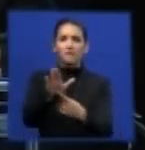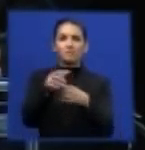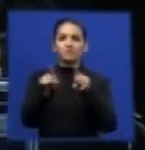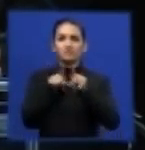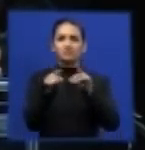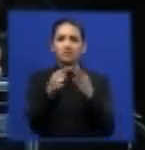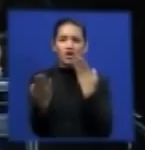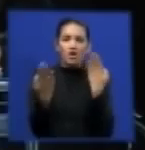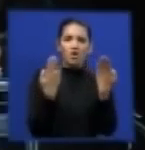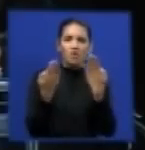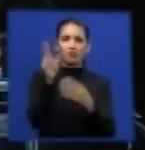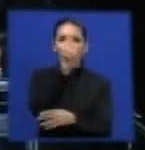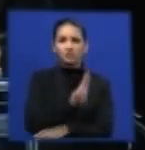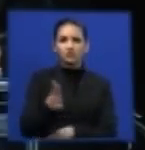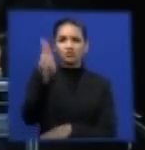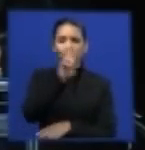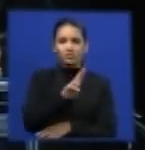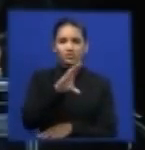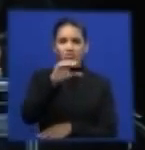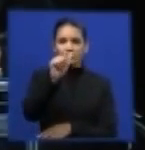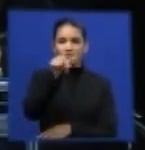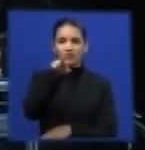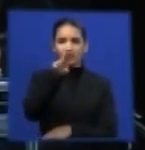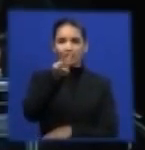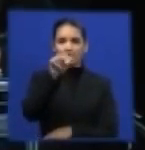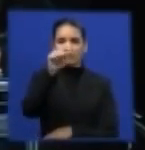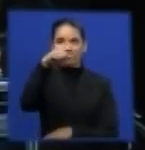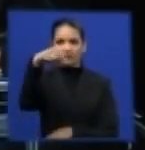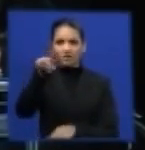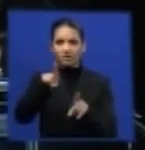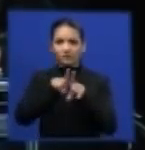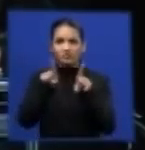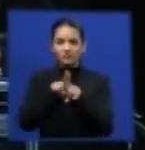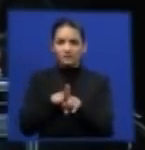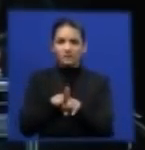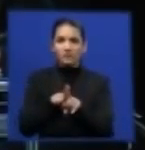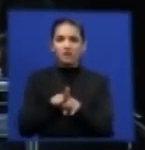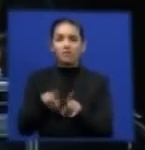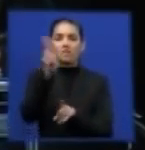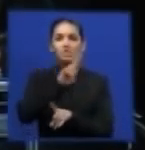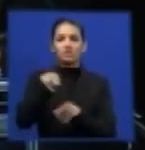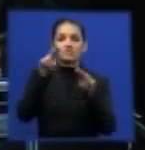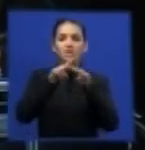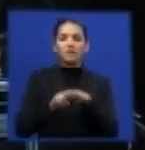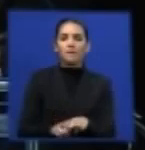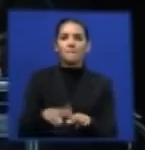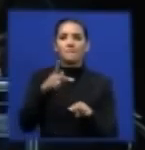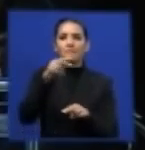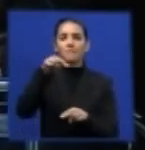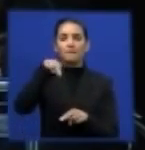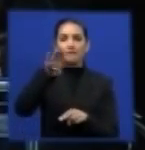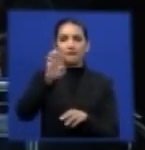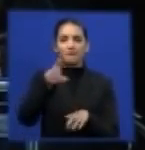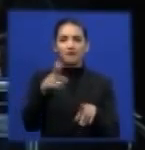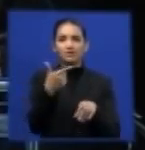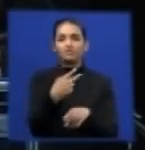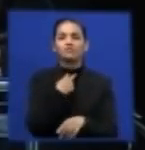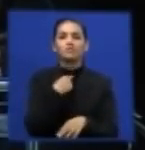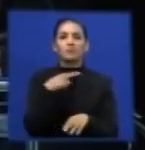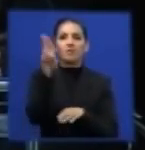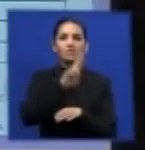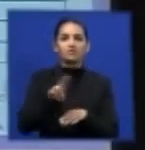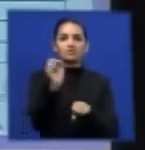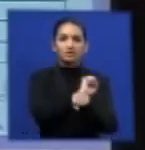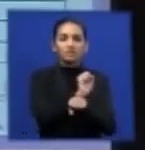comparação da utilização do carvão tradicional, coque de petróleo, com pneus inservíveis. E esse em vermelho aí é o impacto ambiental